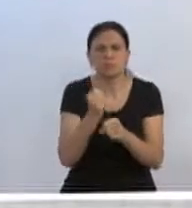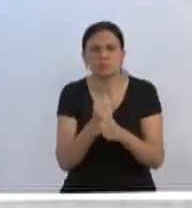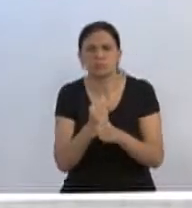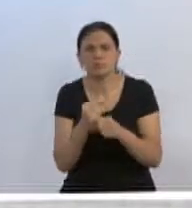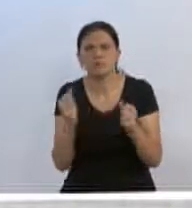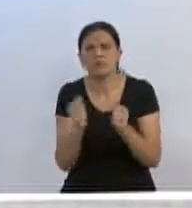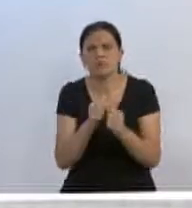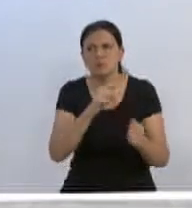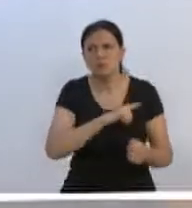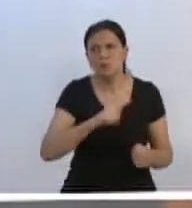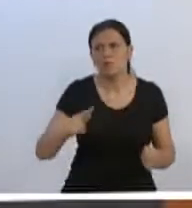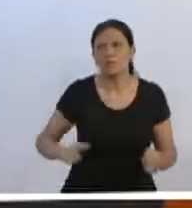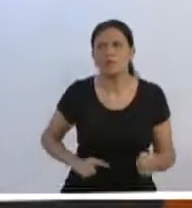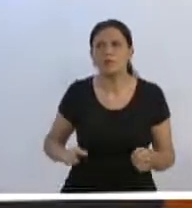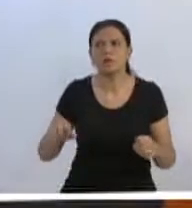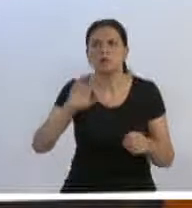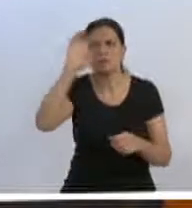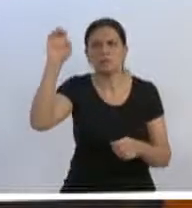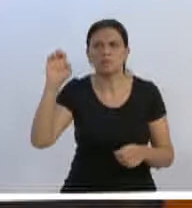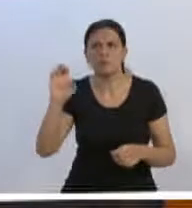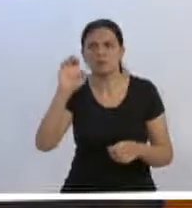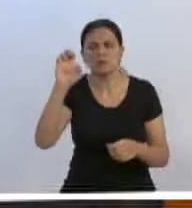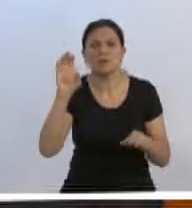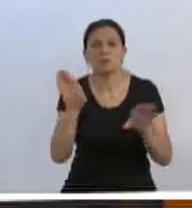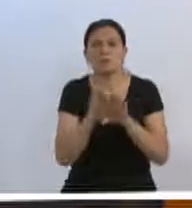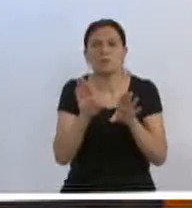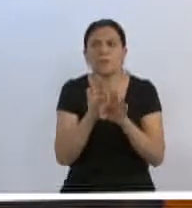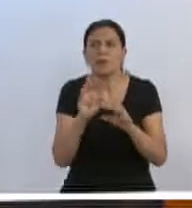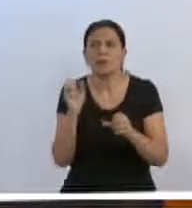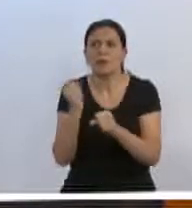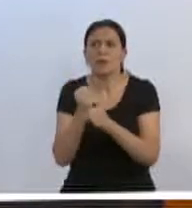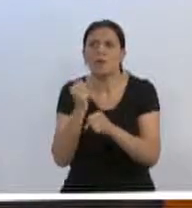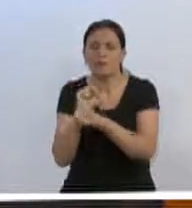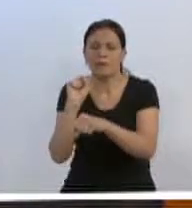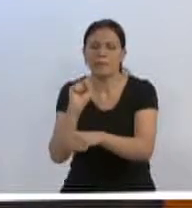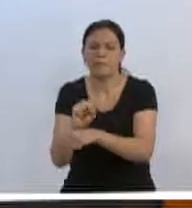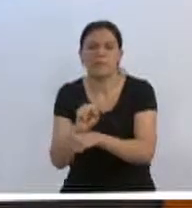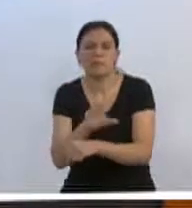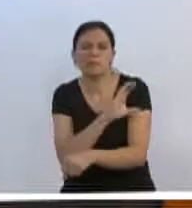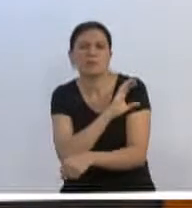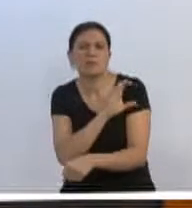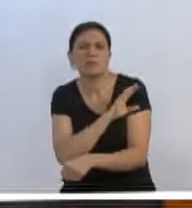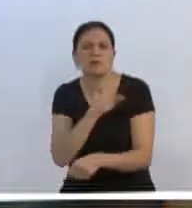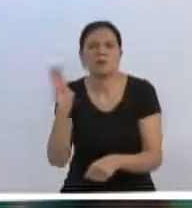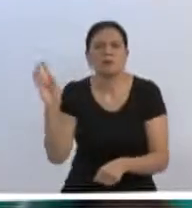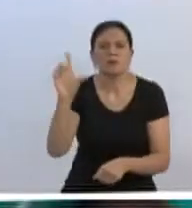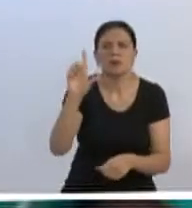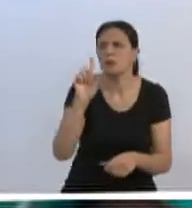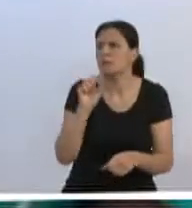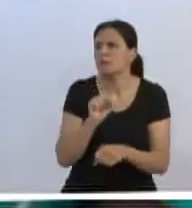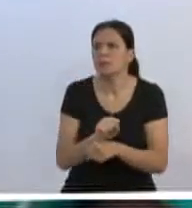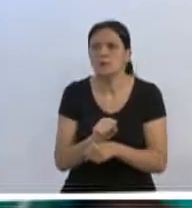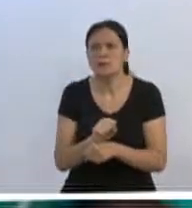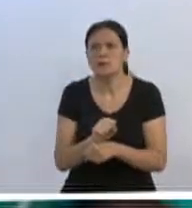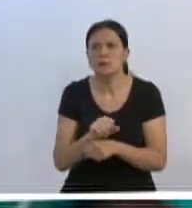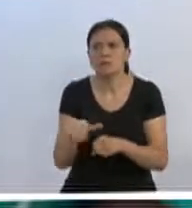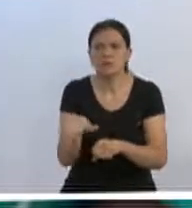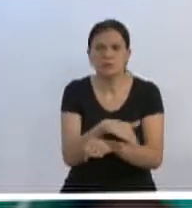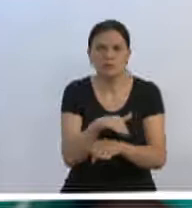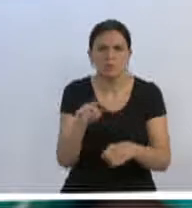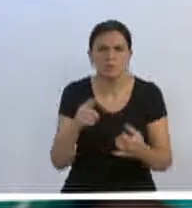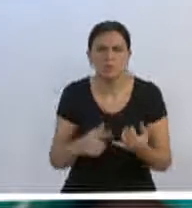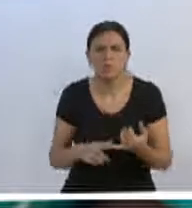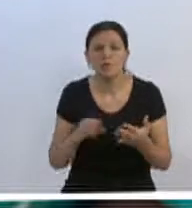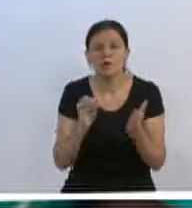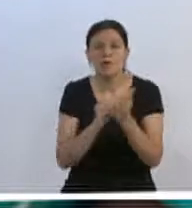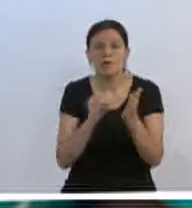junto ao governo municipal e do Estado, em cima de obras paradas, sejam as creches em Blumenau que não andam, sejam as ruas do programa de pavimentação que também não andam, seja a falta de